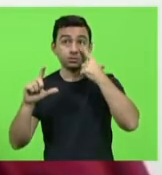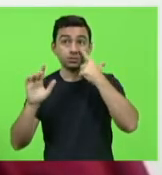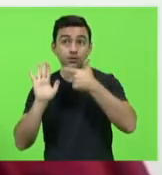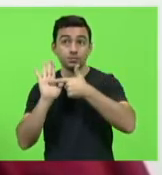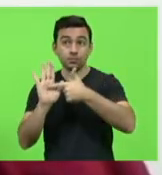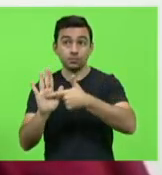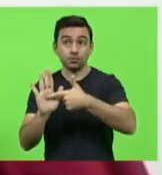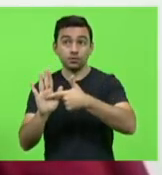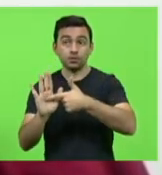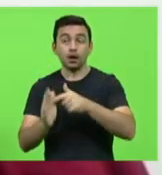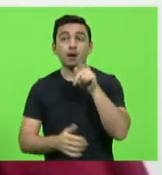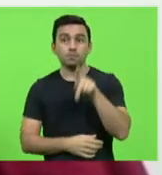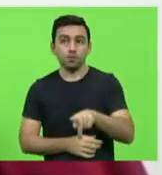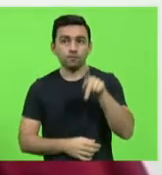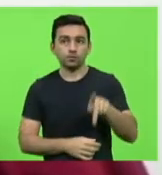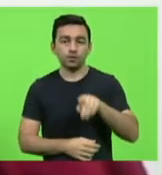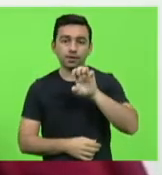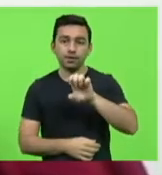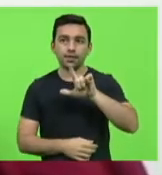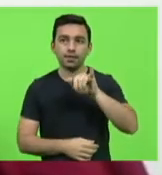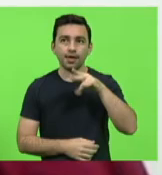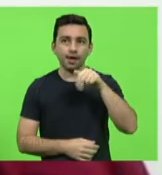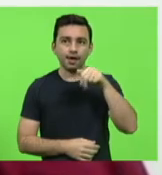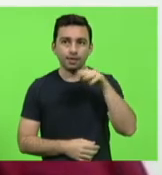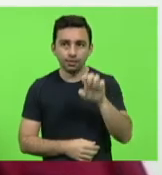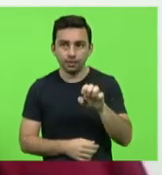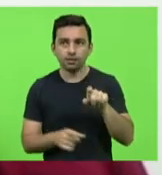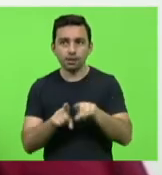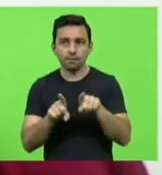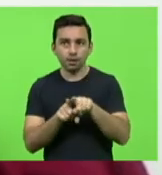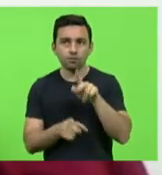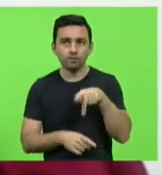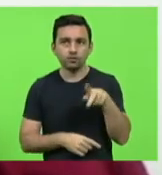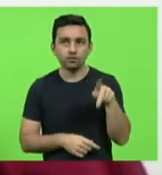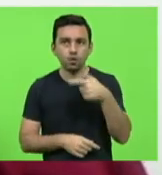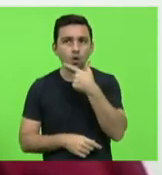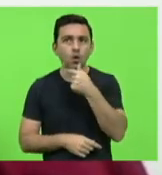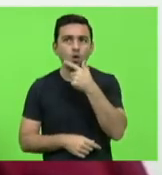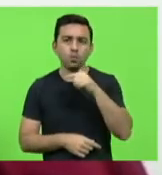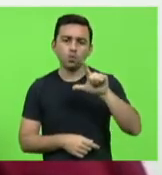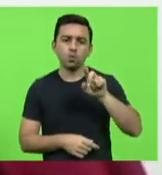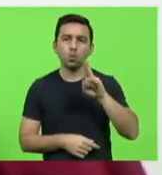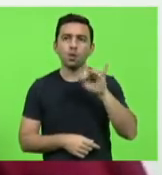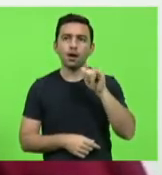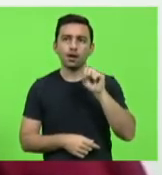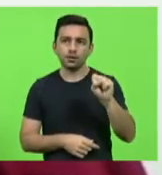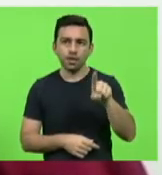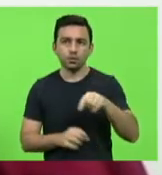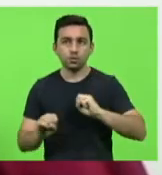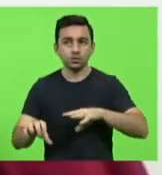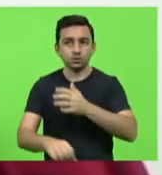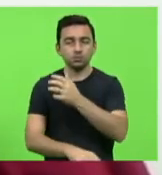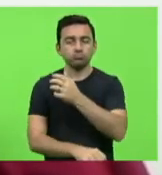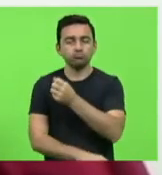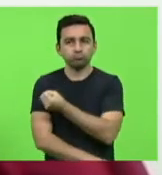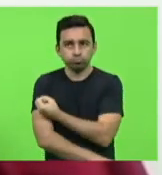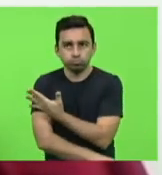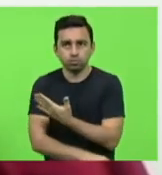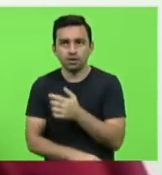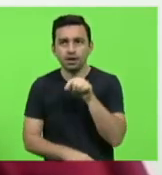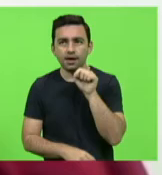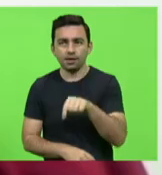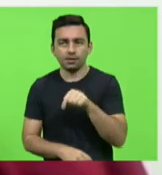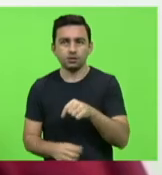telão a professora Eliane Pereira e o professor Lucas Filipim que atuam na educação infantil de Chapecó e